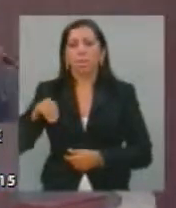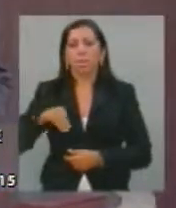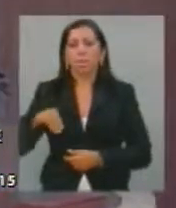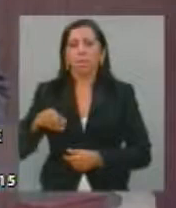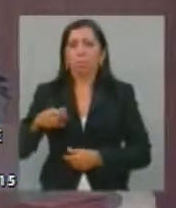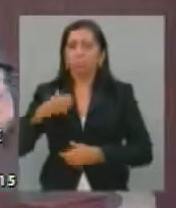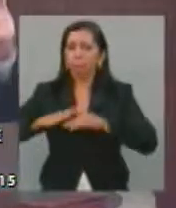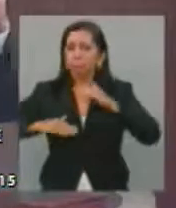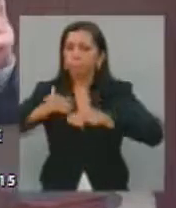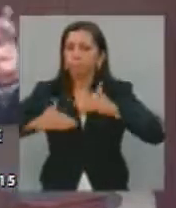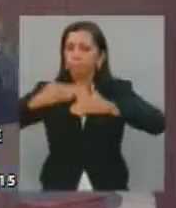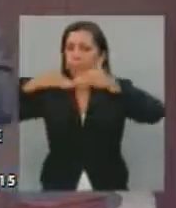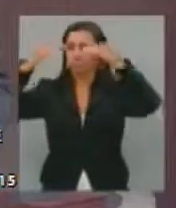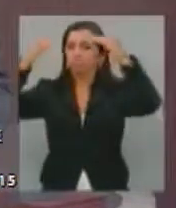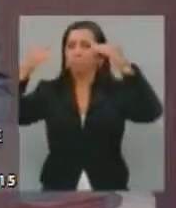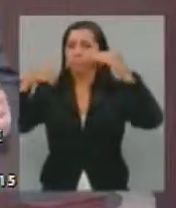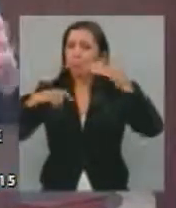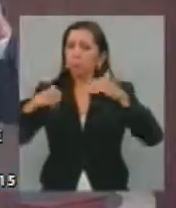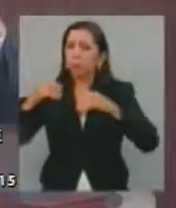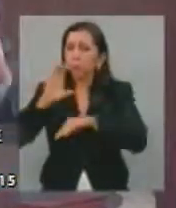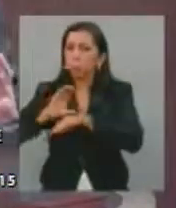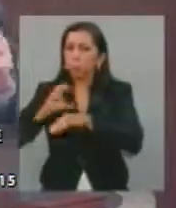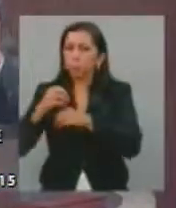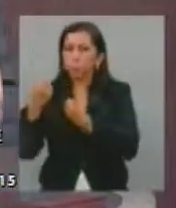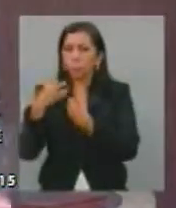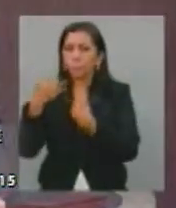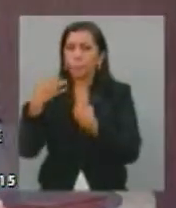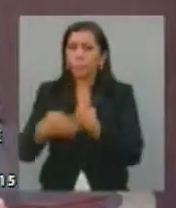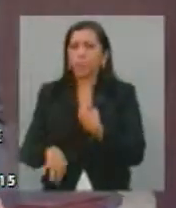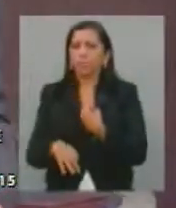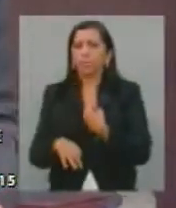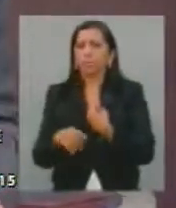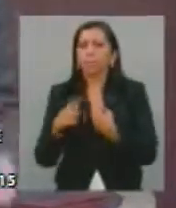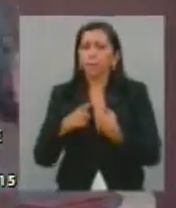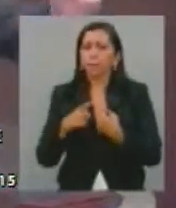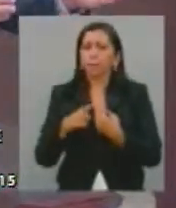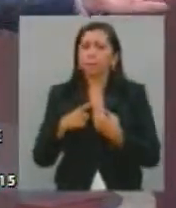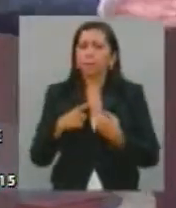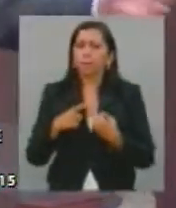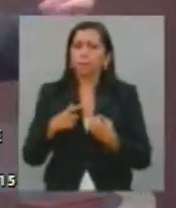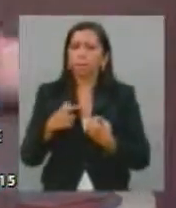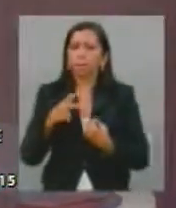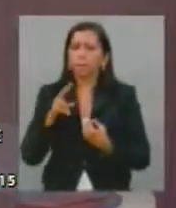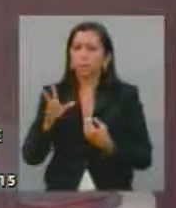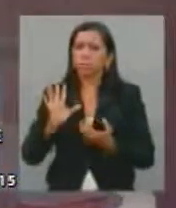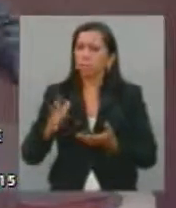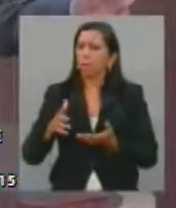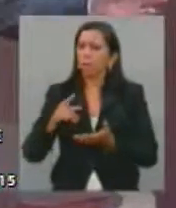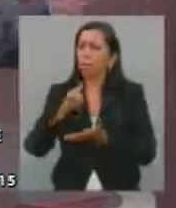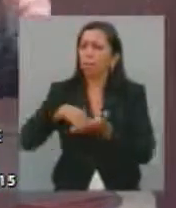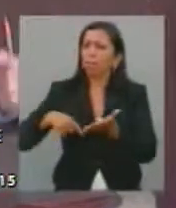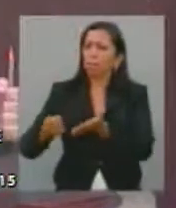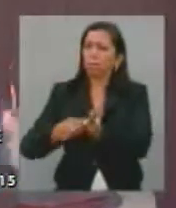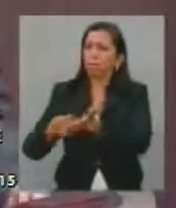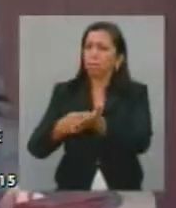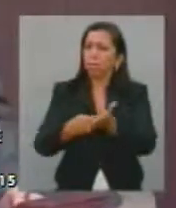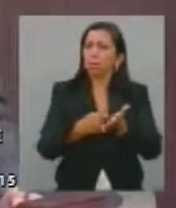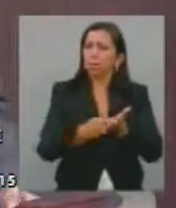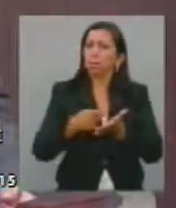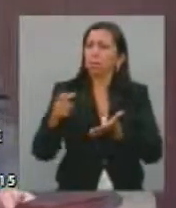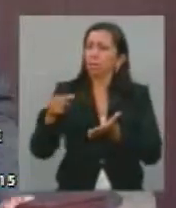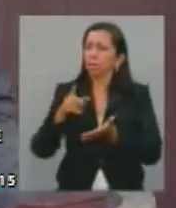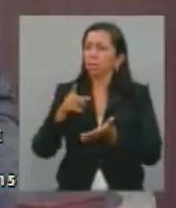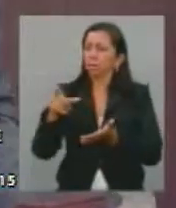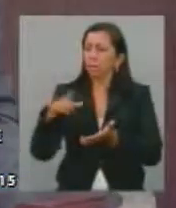carreira de Estado, bem qualificada, em quantidade necessária. Eu já assinei, inclusive, os requerimentos, inclusive, de proposição do deputado